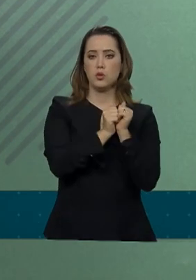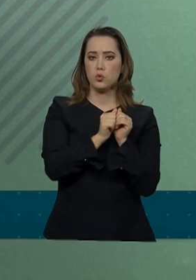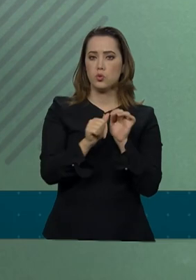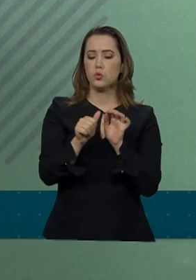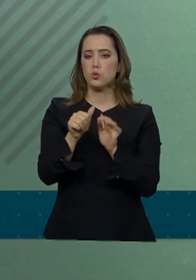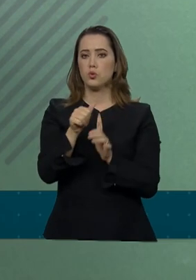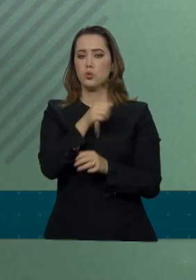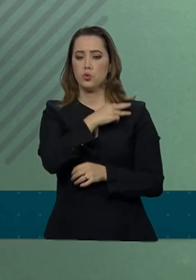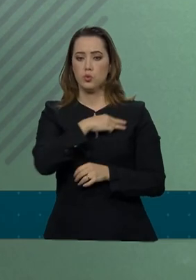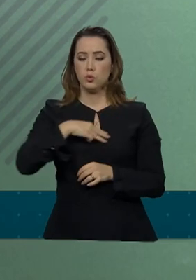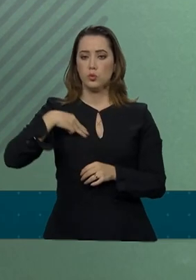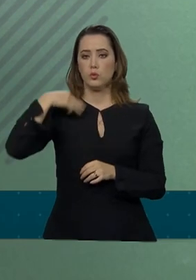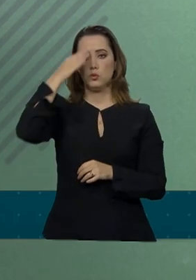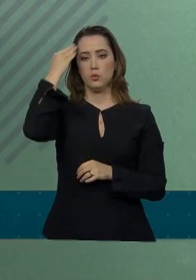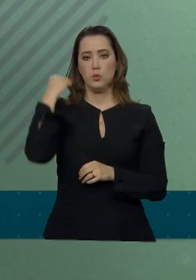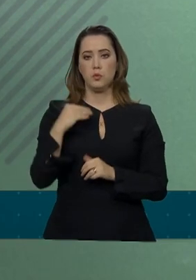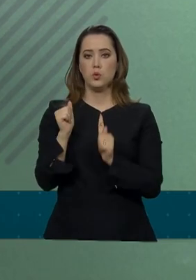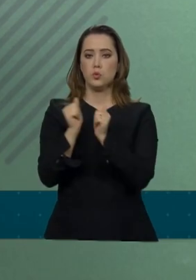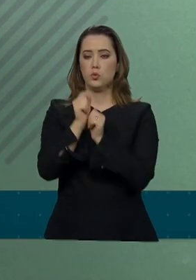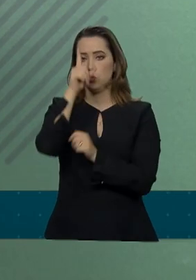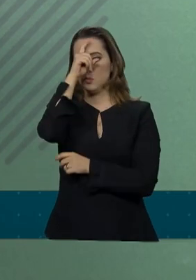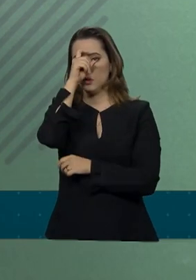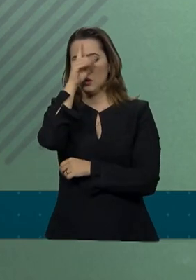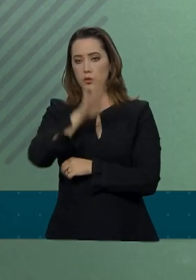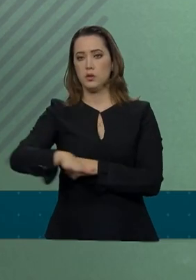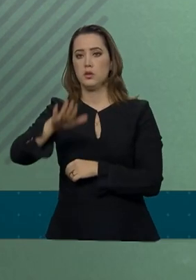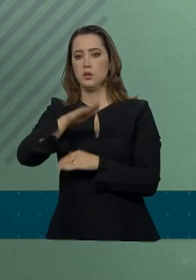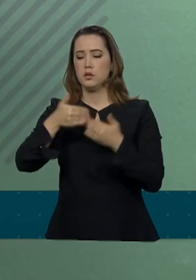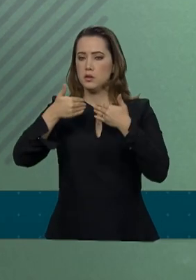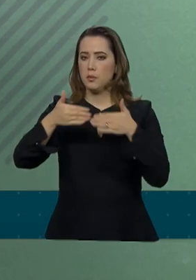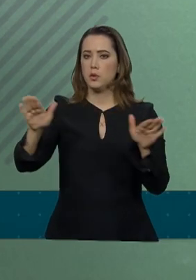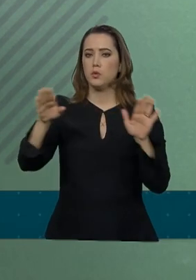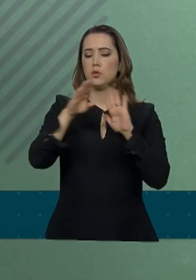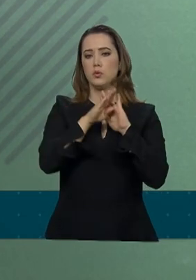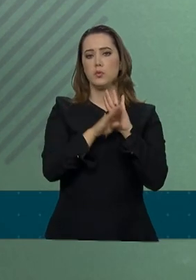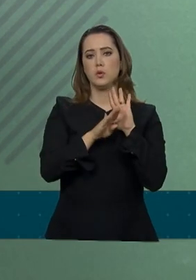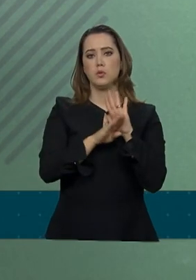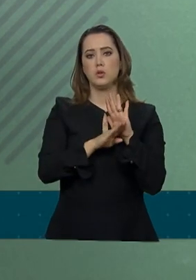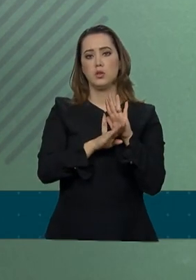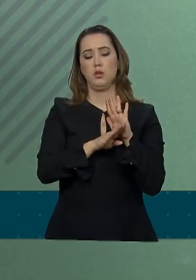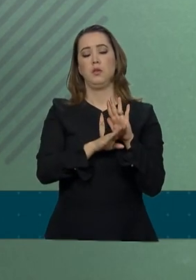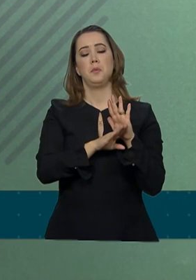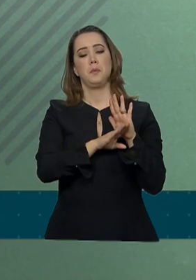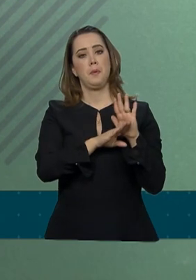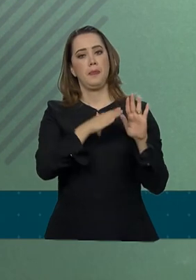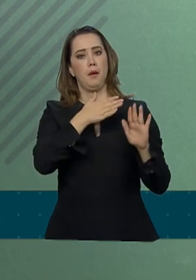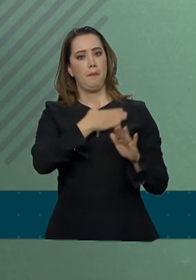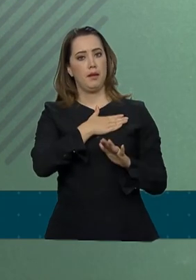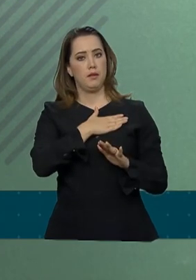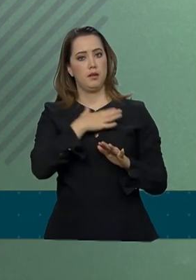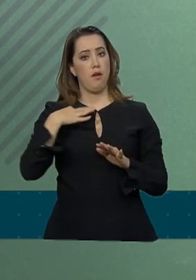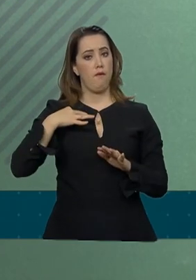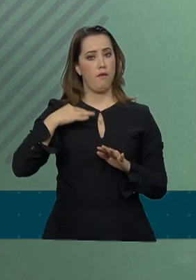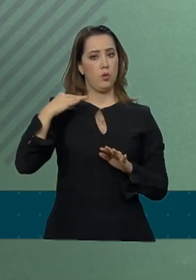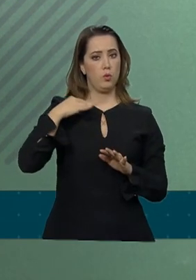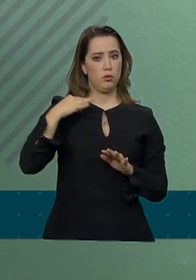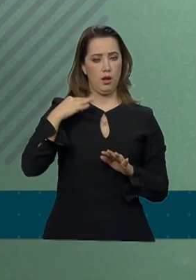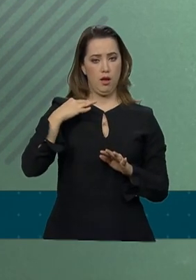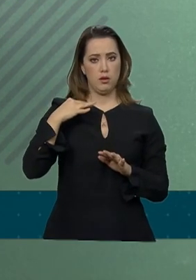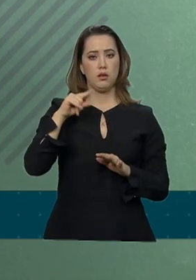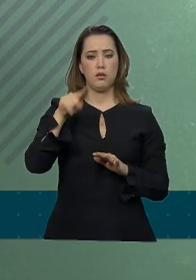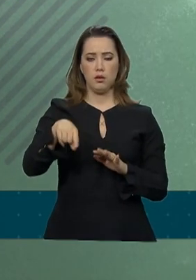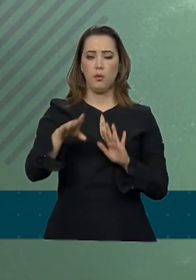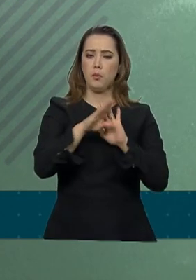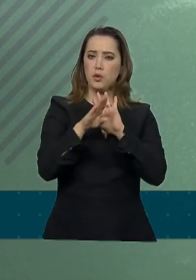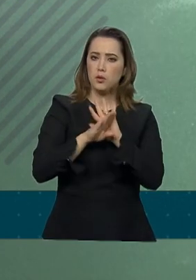no Hospital da Criança de Brasília, na inauguração do Programa Pátria Voluntária, que é um programa nacional